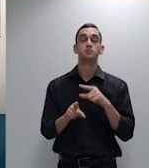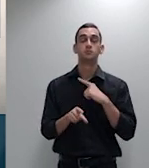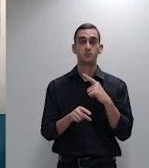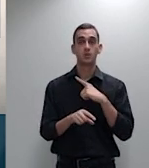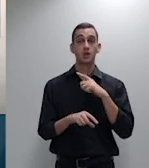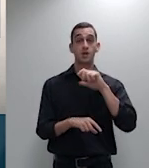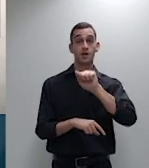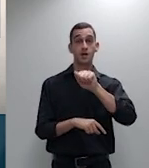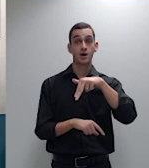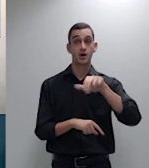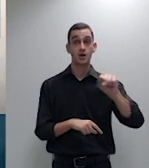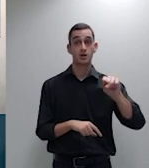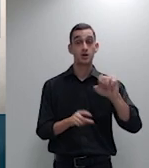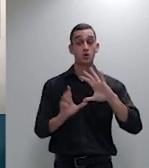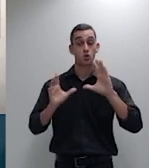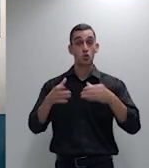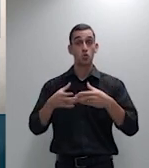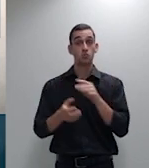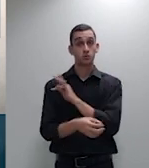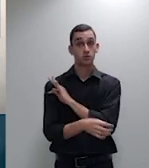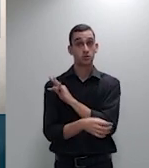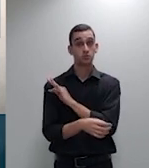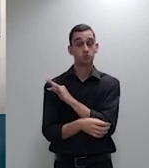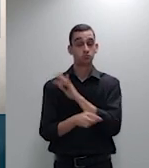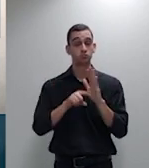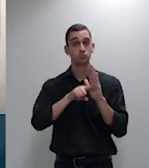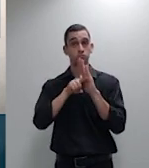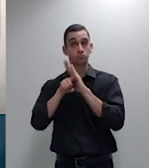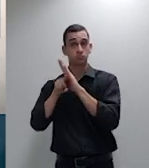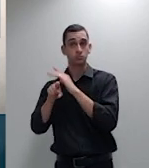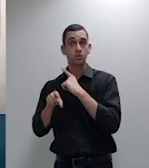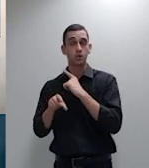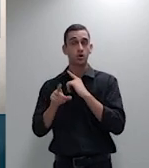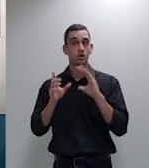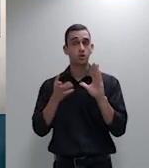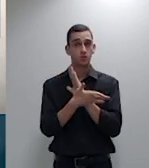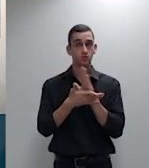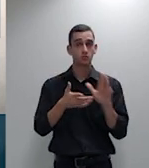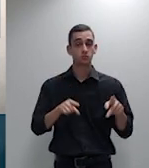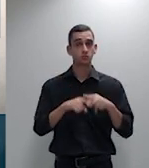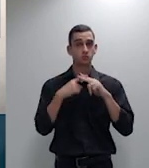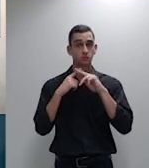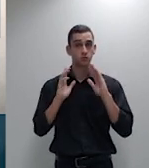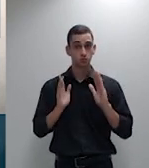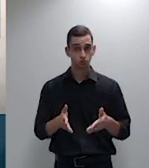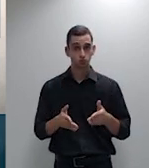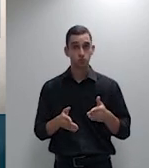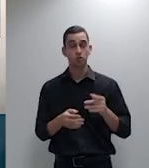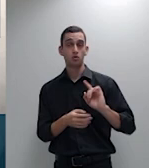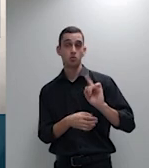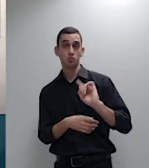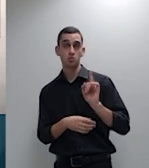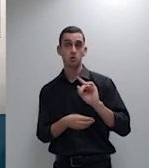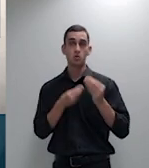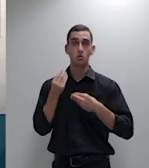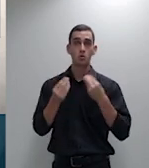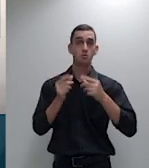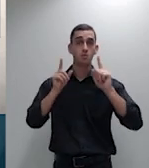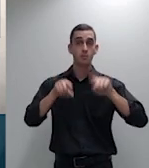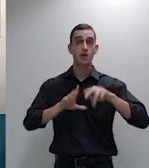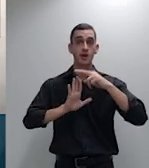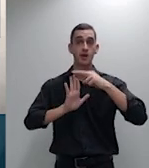aquele proposto reajuste está consonante ou não com as regras que